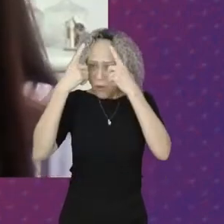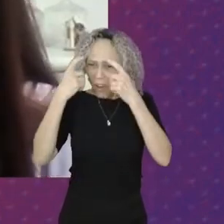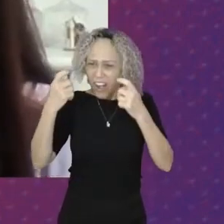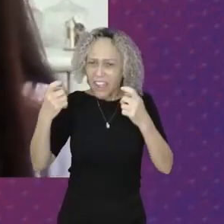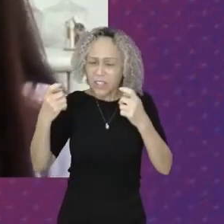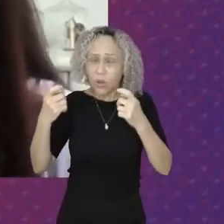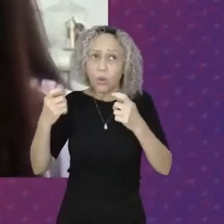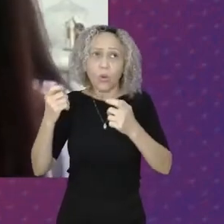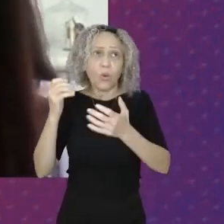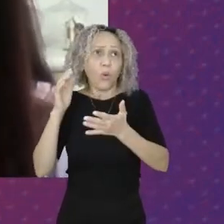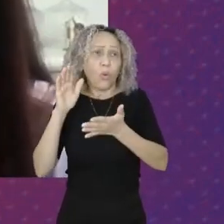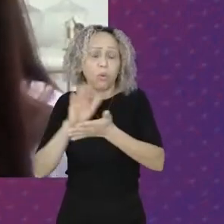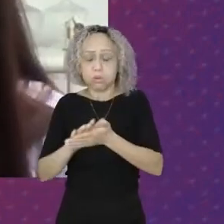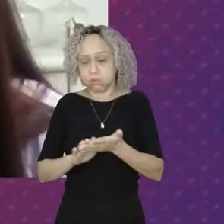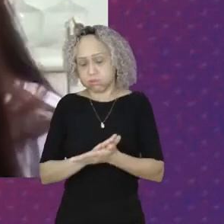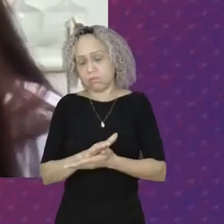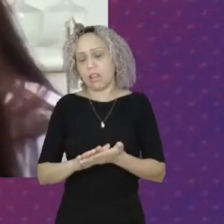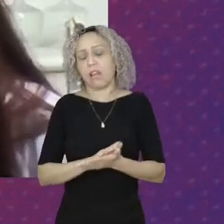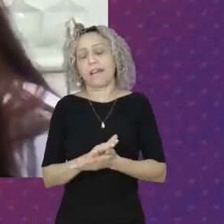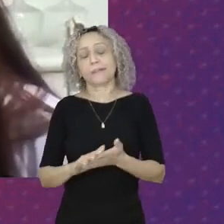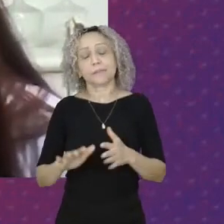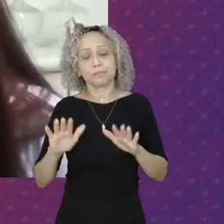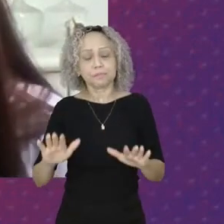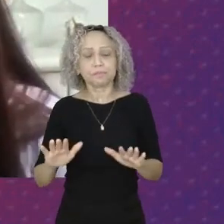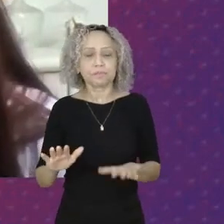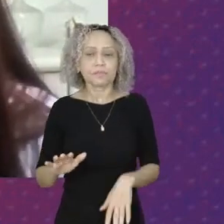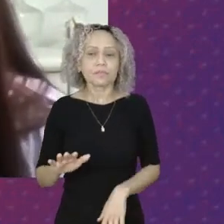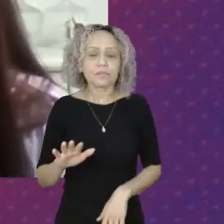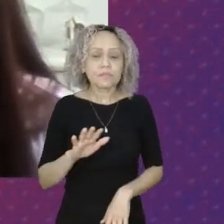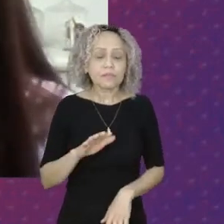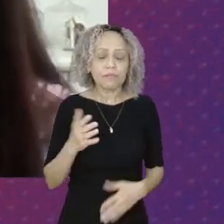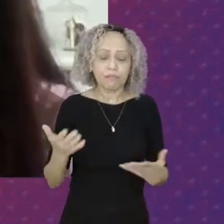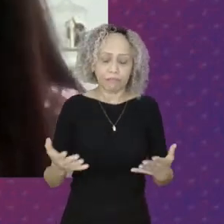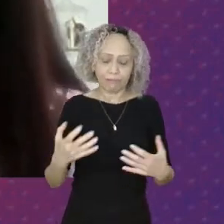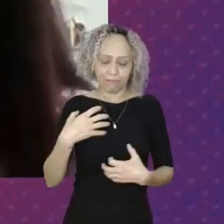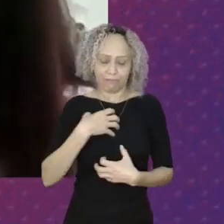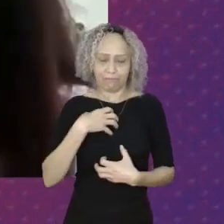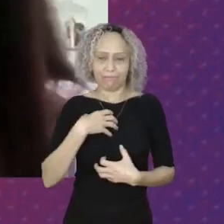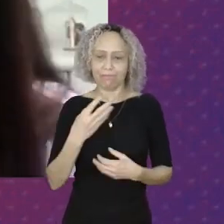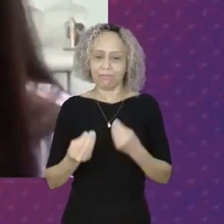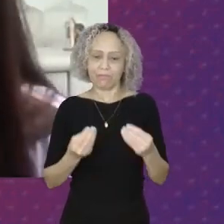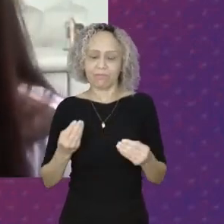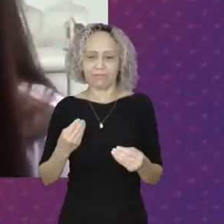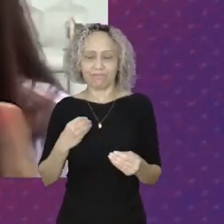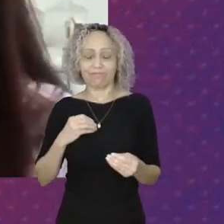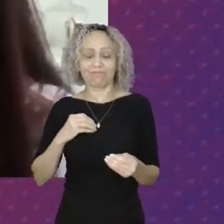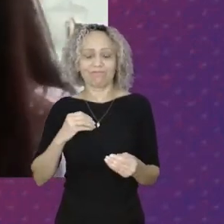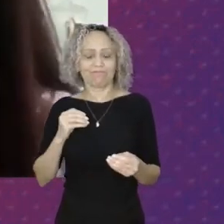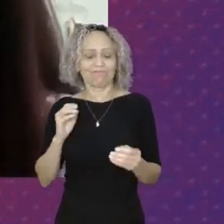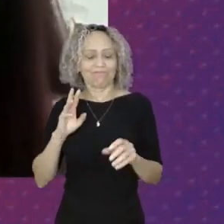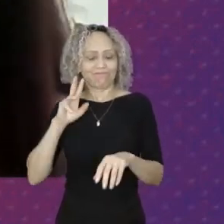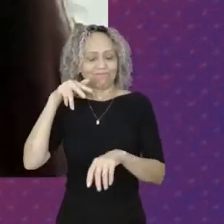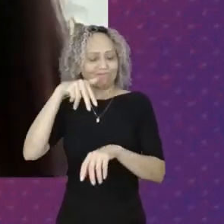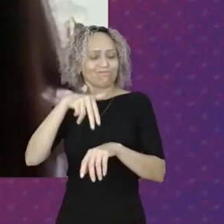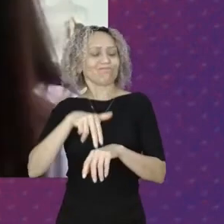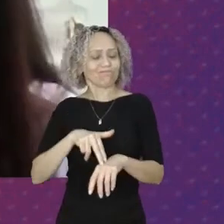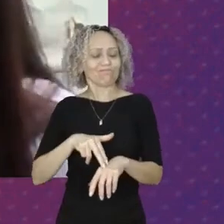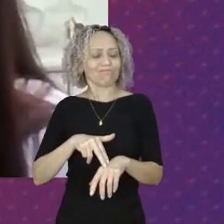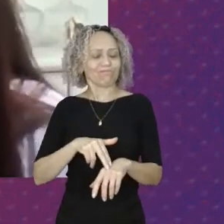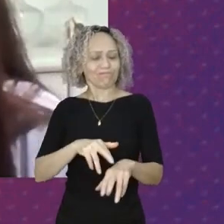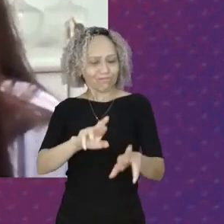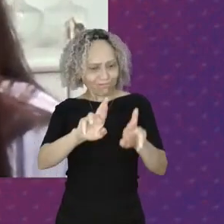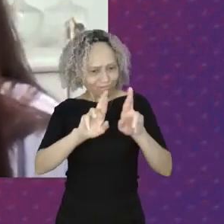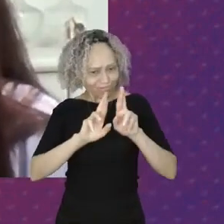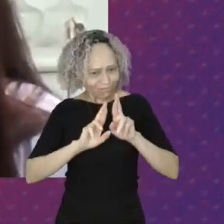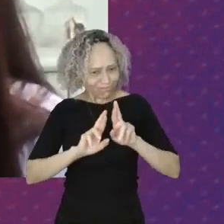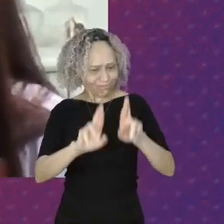Então É nesse sentido Com esse sentimento De pertencimento Com esse sentimento Do esperançar